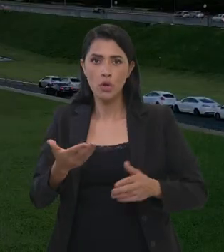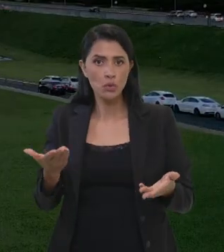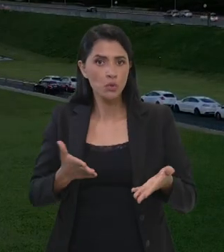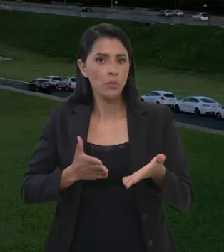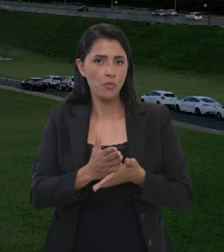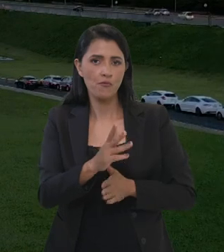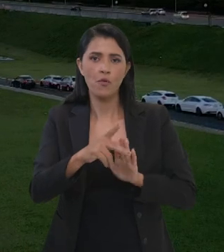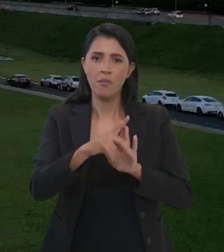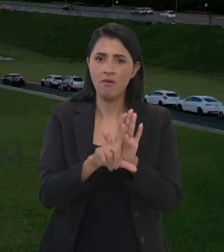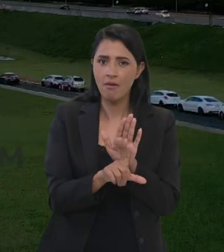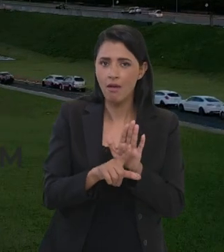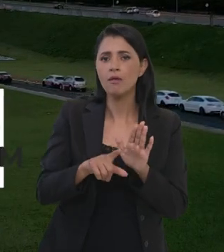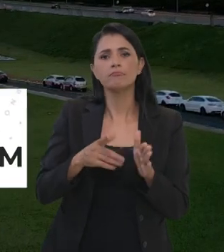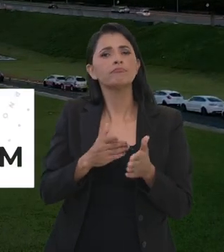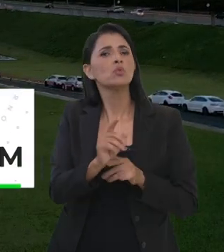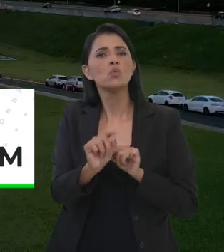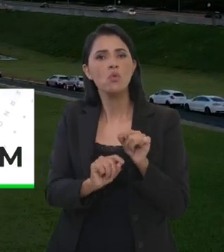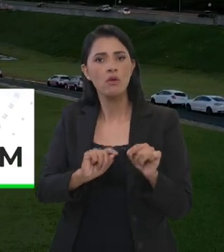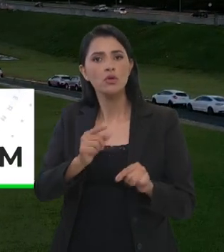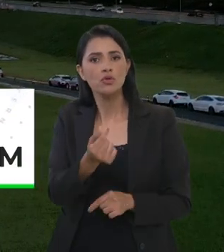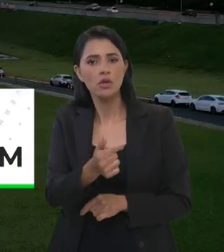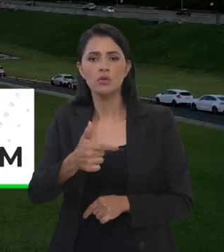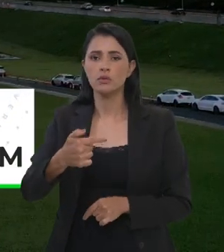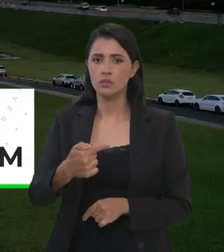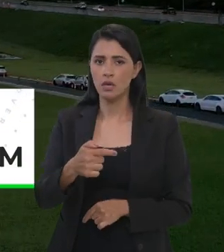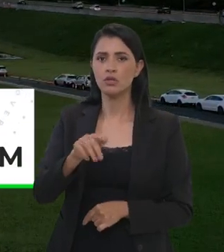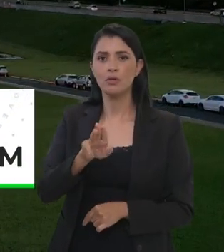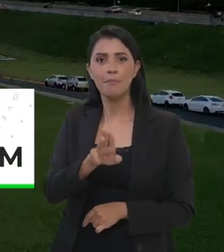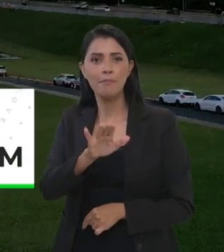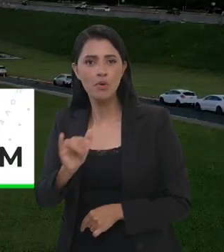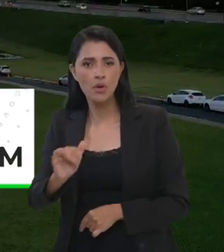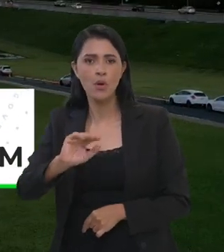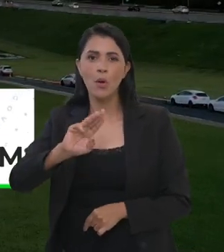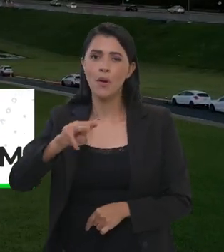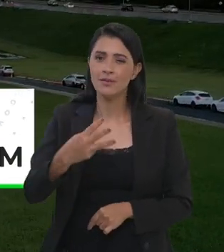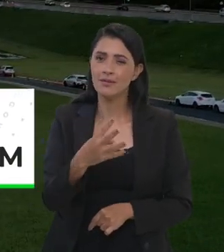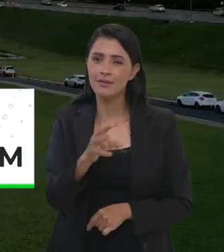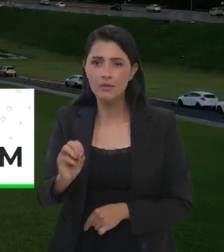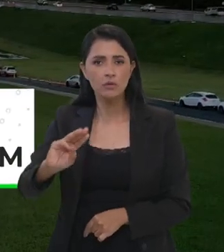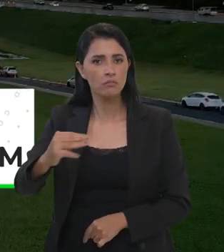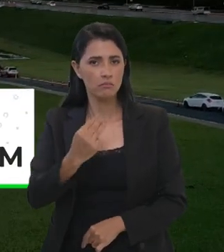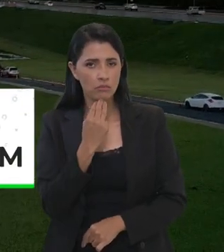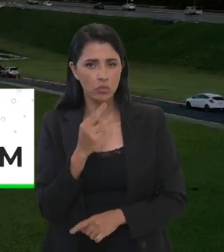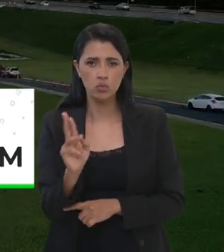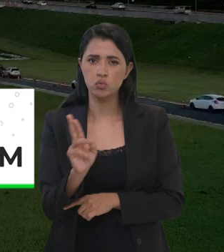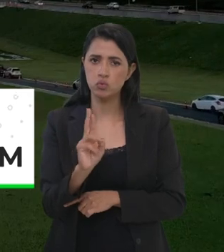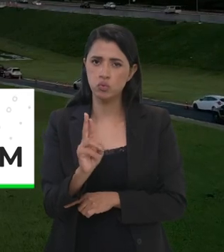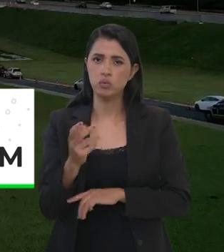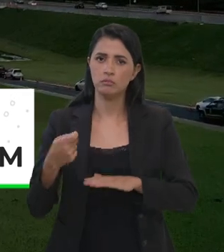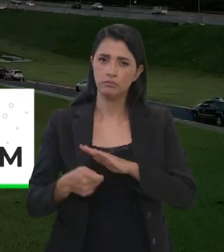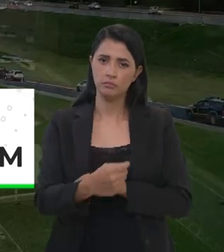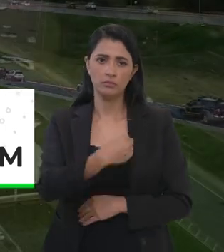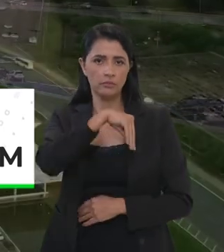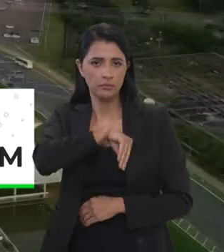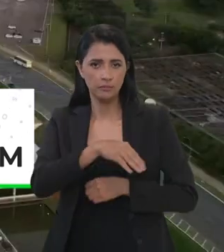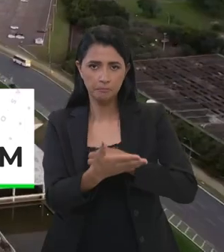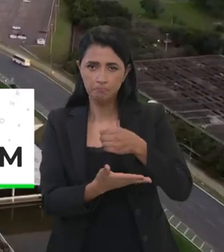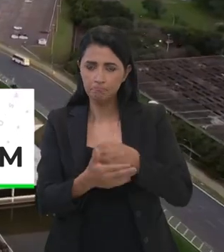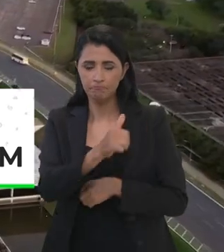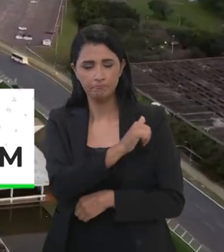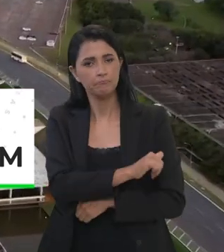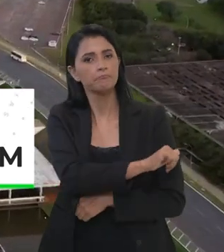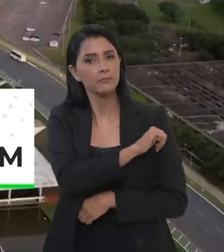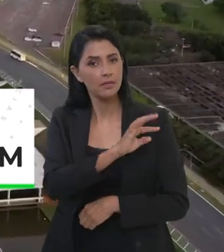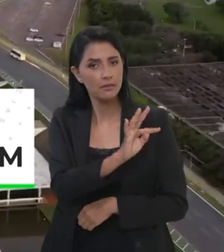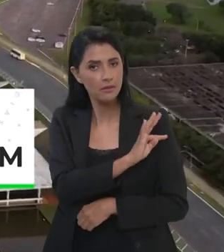O Congresso Nacional aprovou o projeto de lei que garante verba de 7 bilhões e 300 milhões de reais para o Piso Nacional de